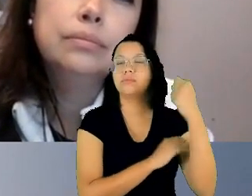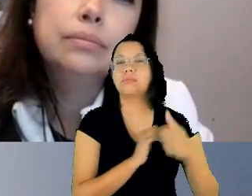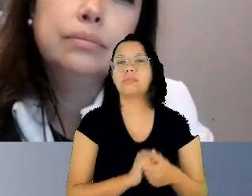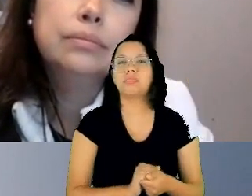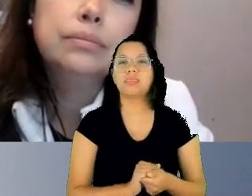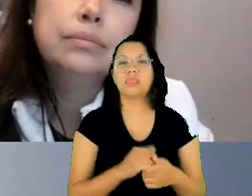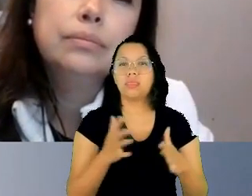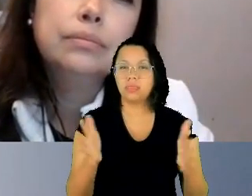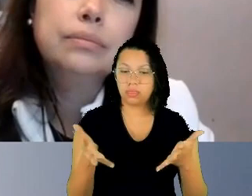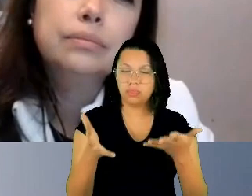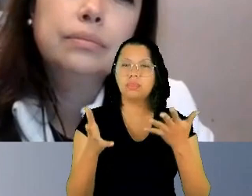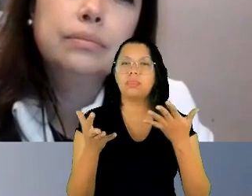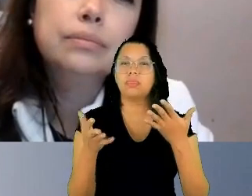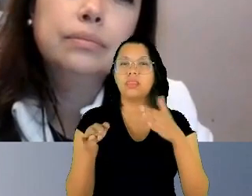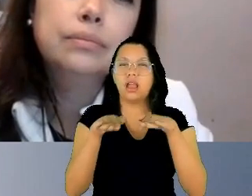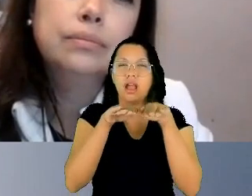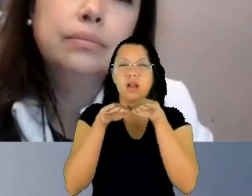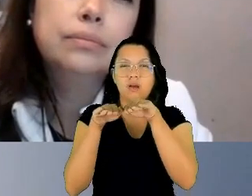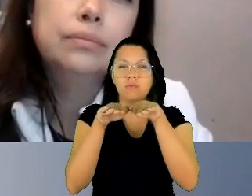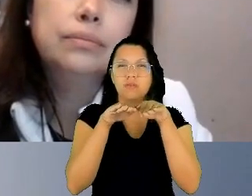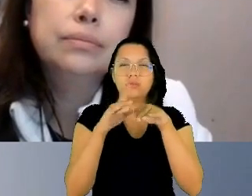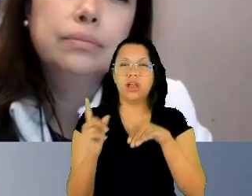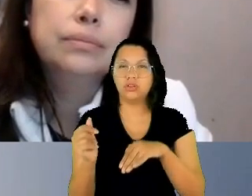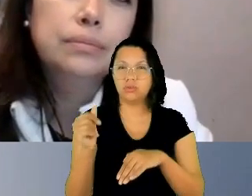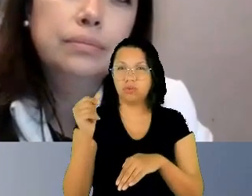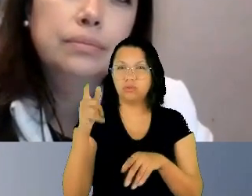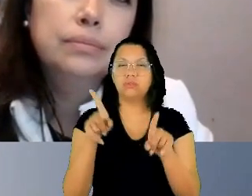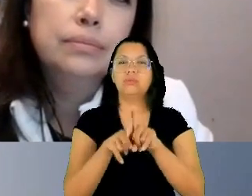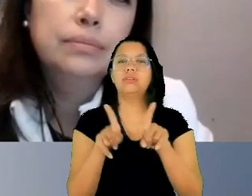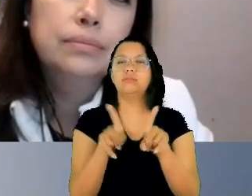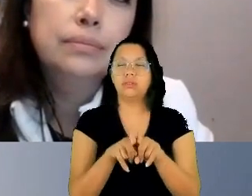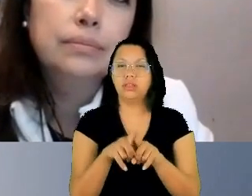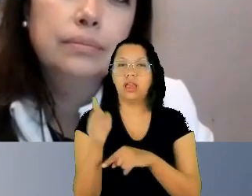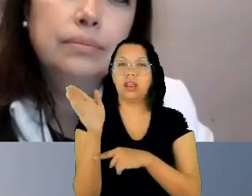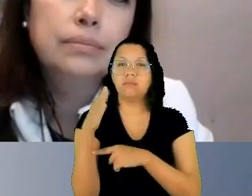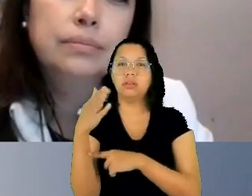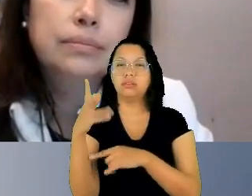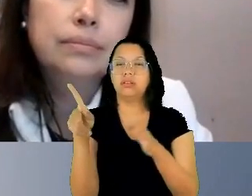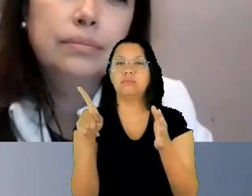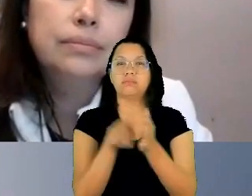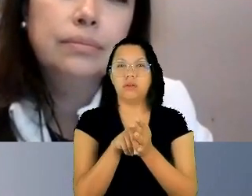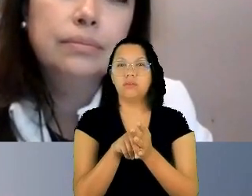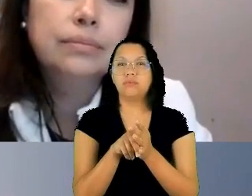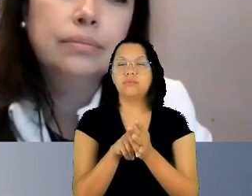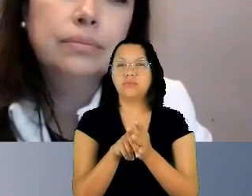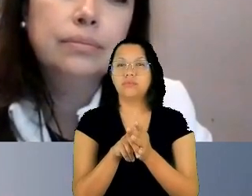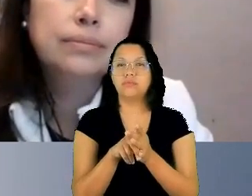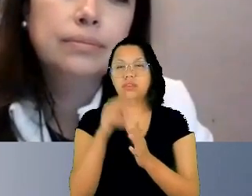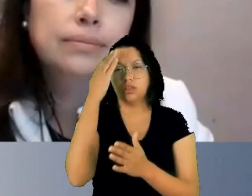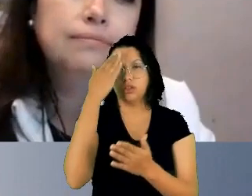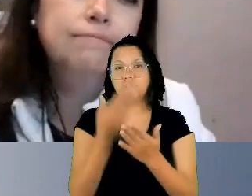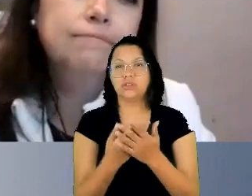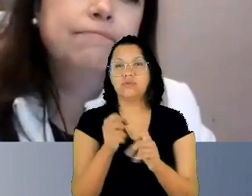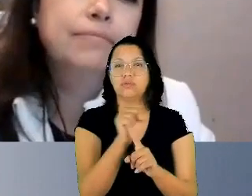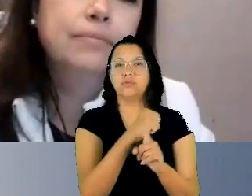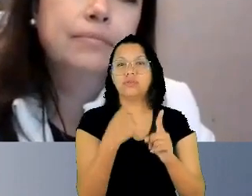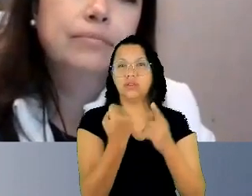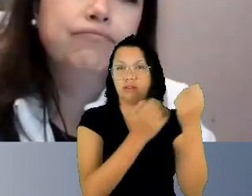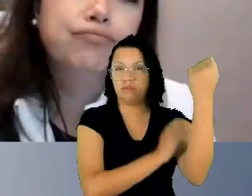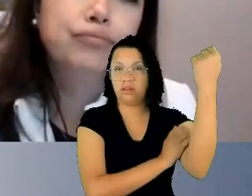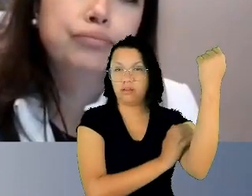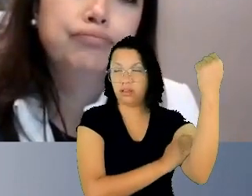que era a bandeira do movimento socialista feminista, a redefinição dos papéis sociais, lema do movimento feminista